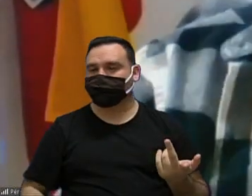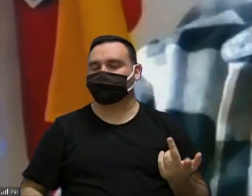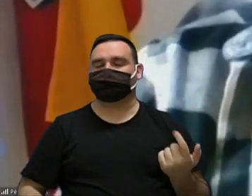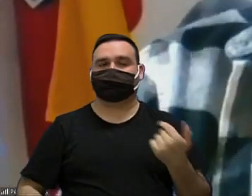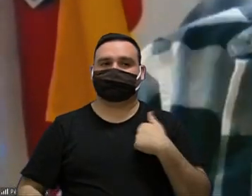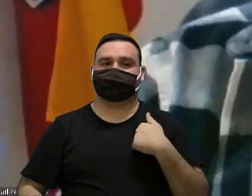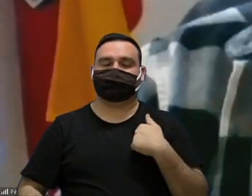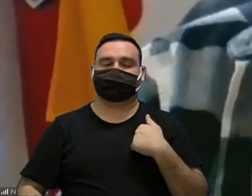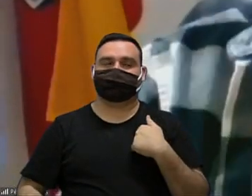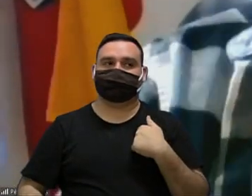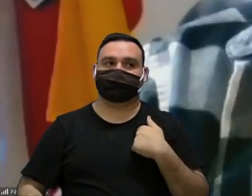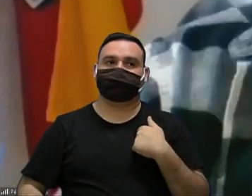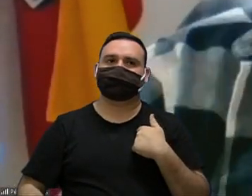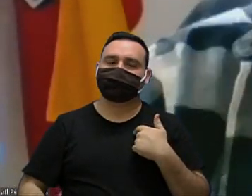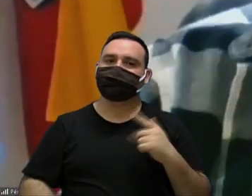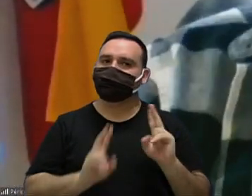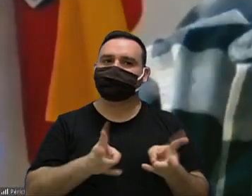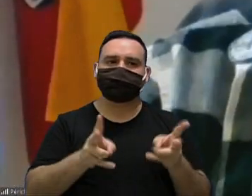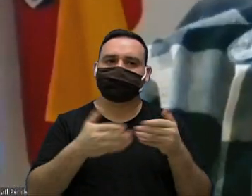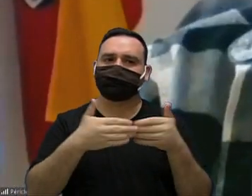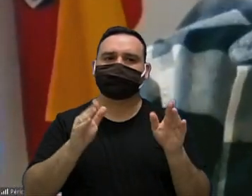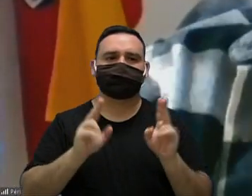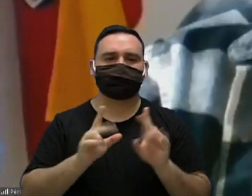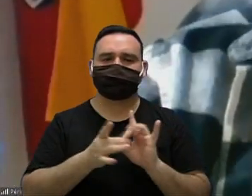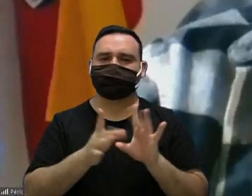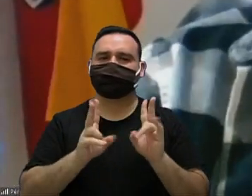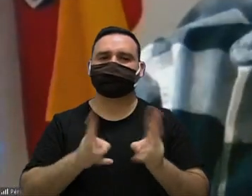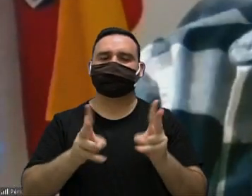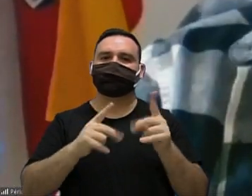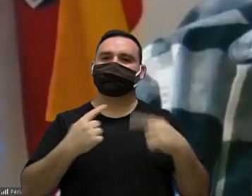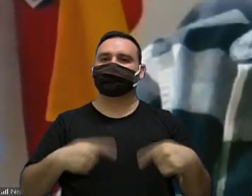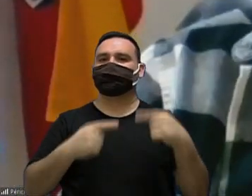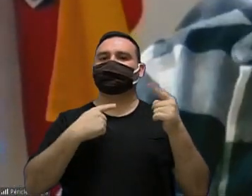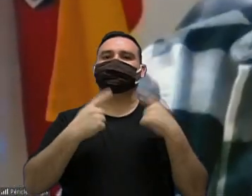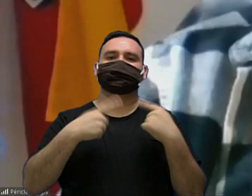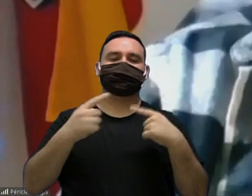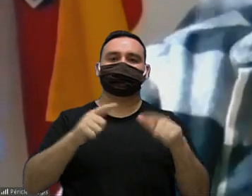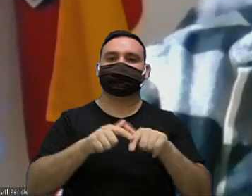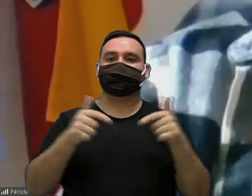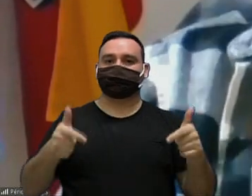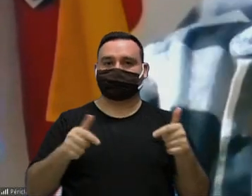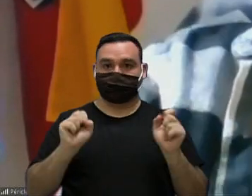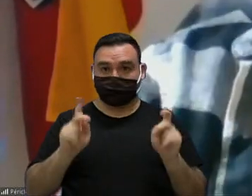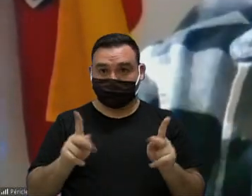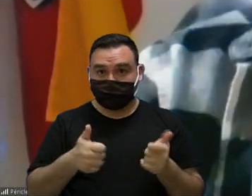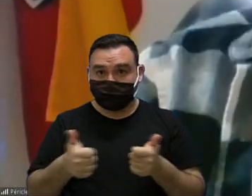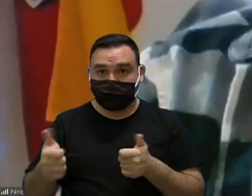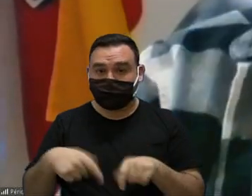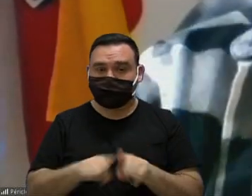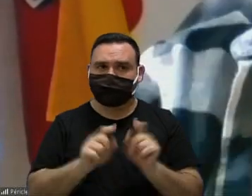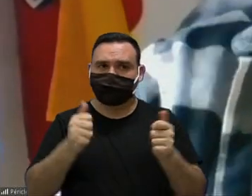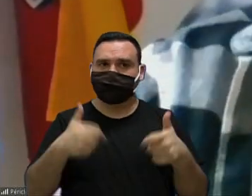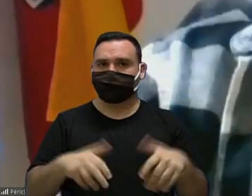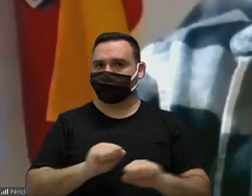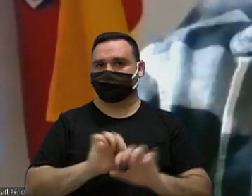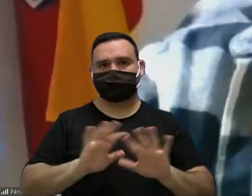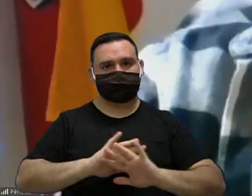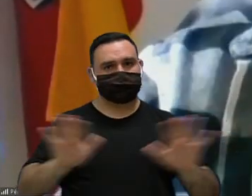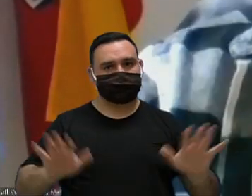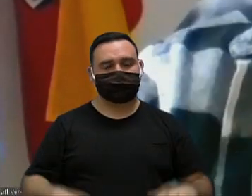estou eu estou e sou sempre aberto a fazer discussões mais amplas tá só queria deixar isso bem claro